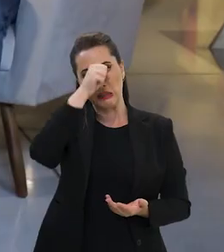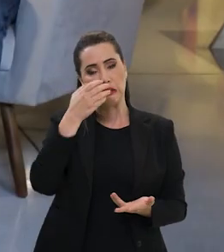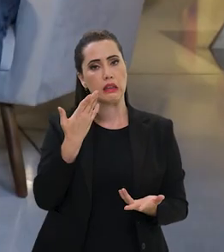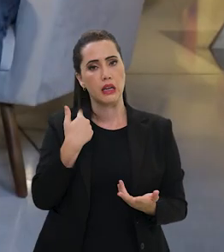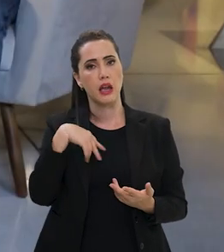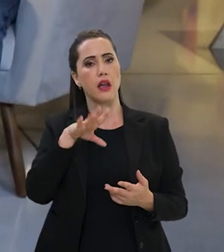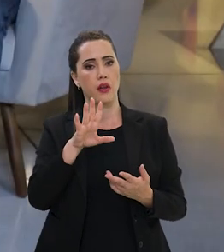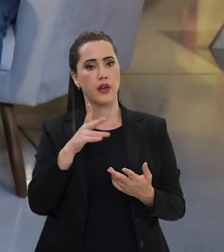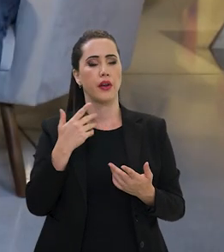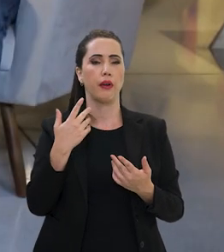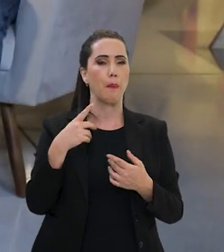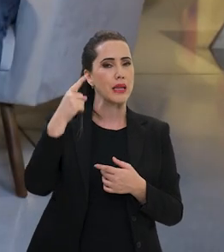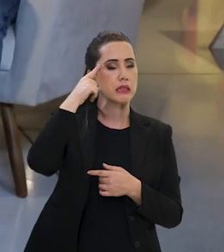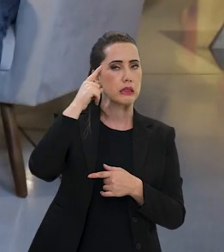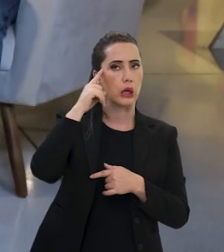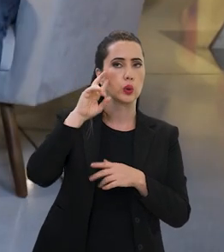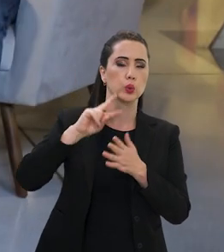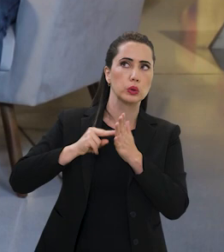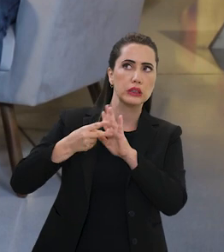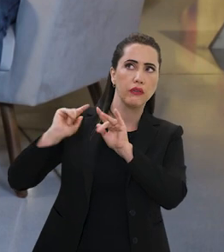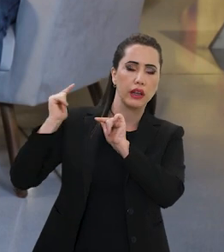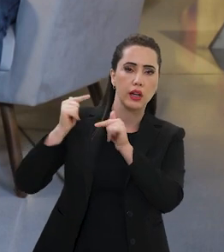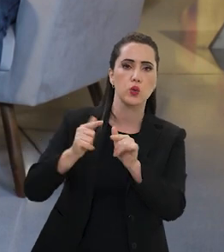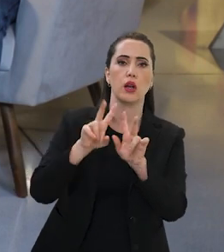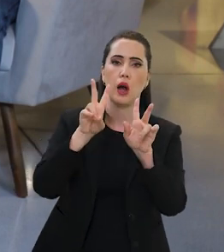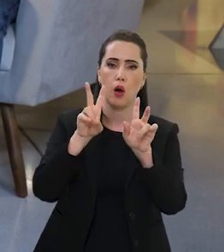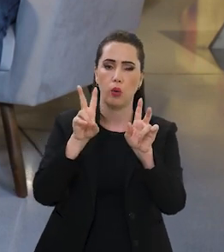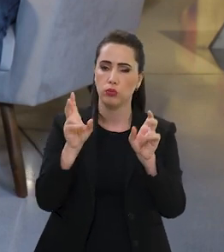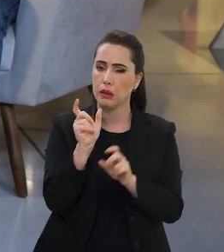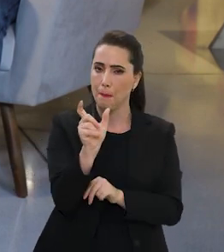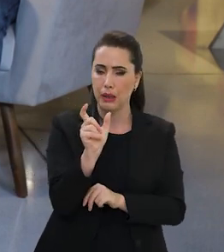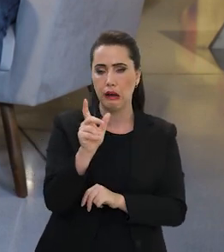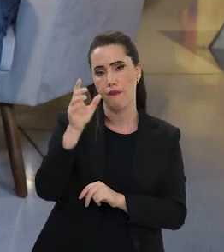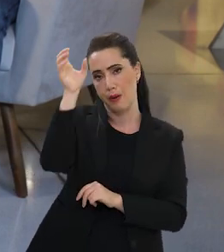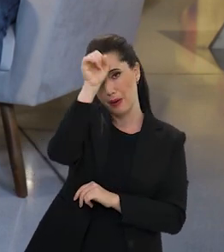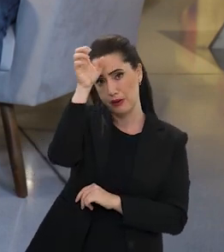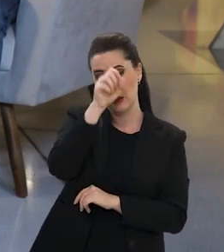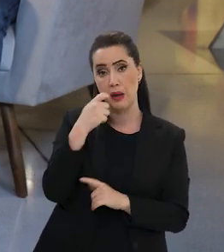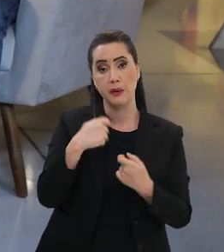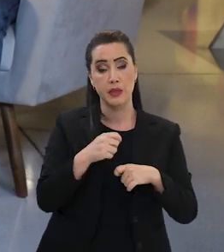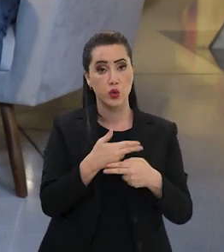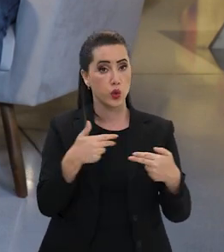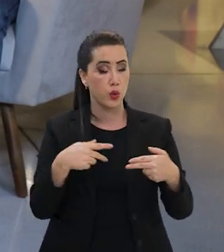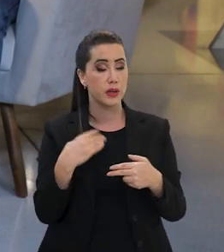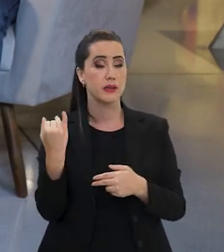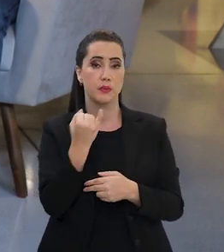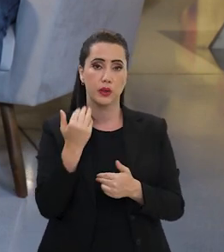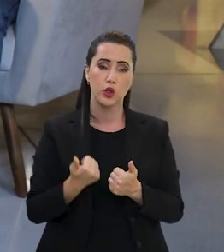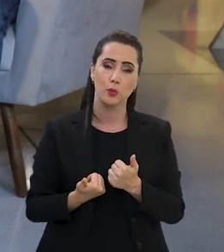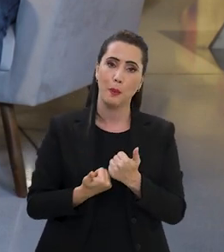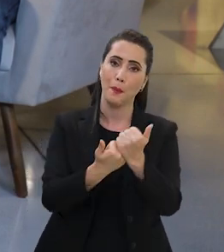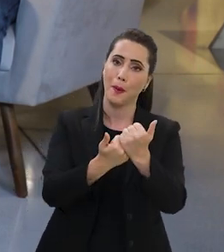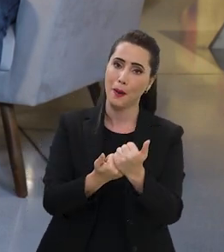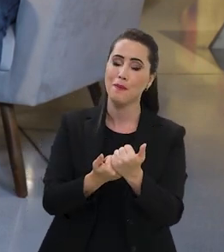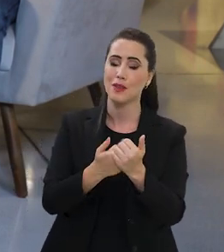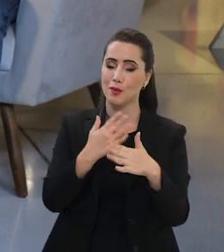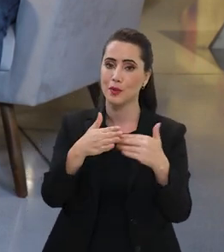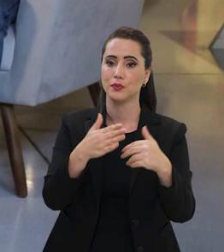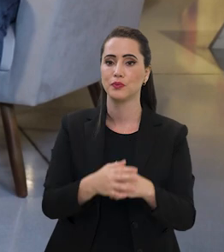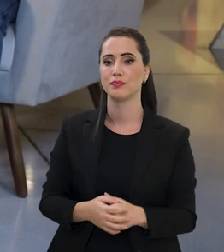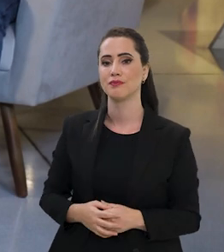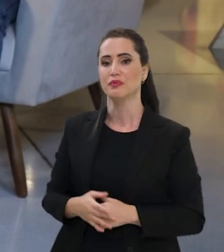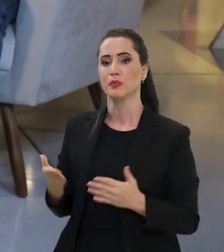de aprender, no sentido tradicional, eles precisam de instrumentos adaptados a eles e a gente também faz isso.